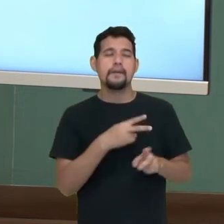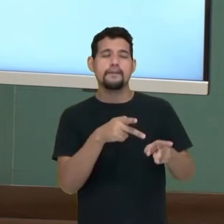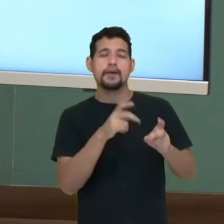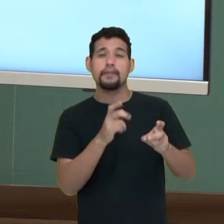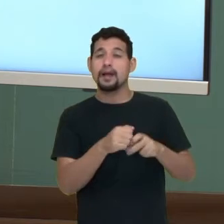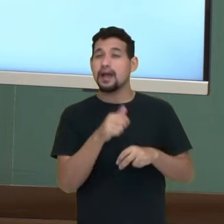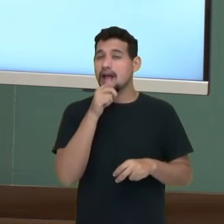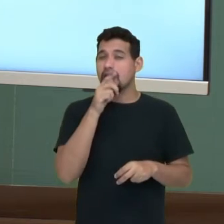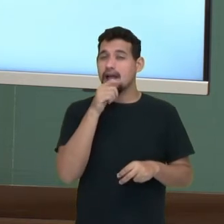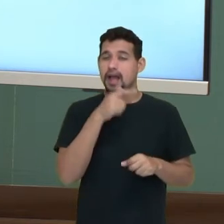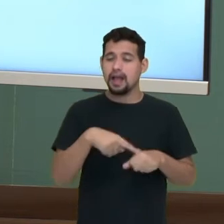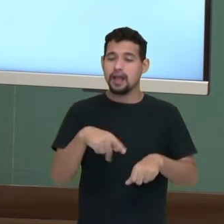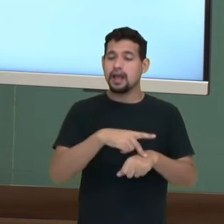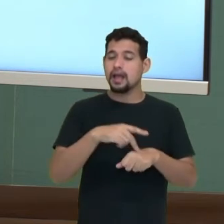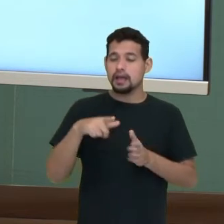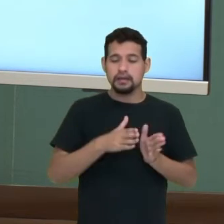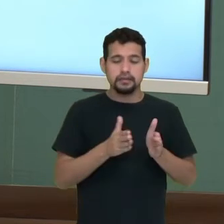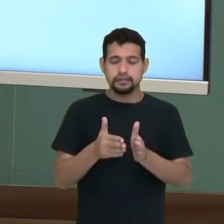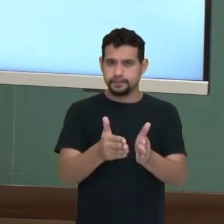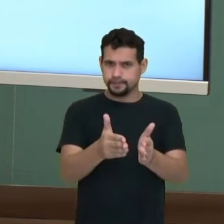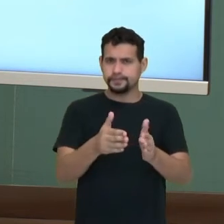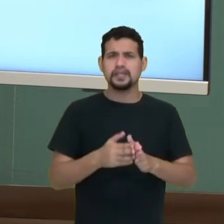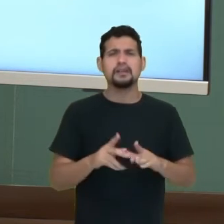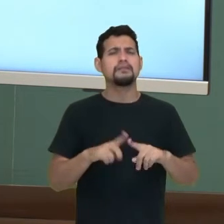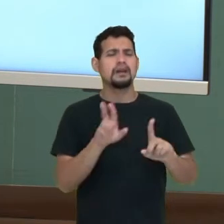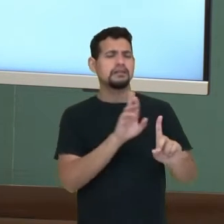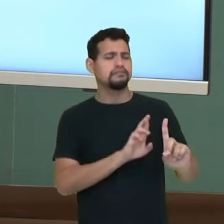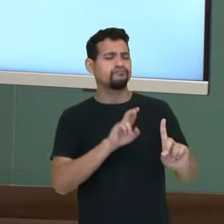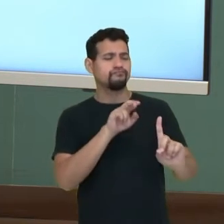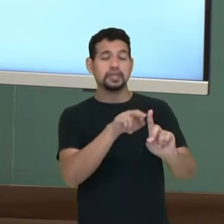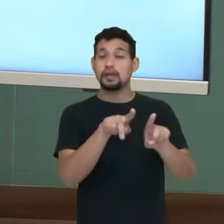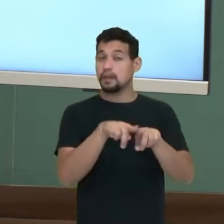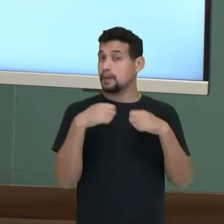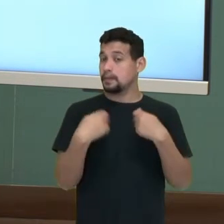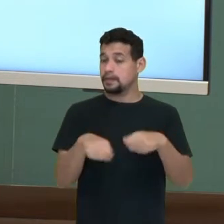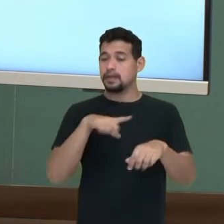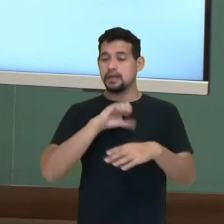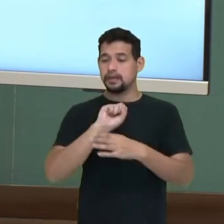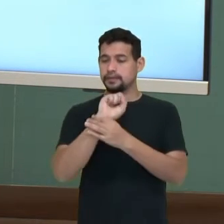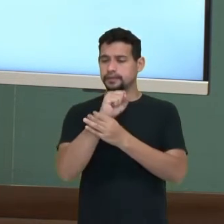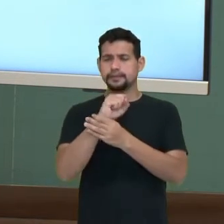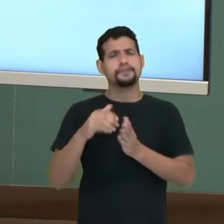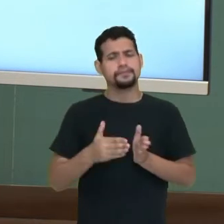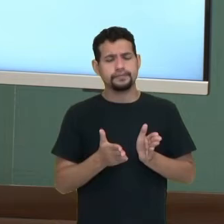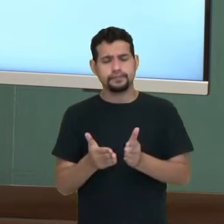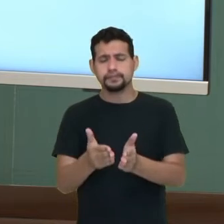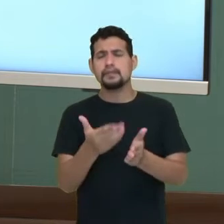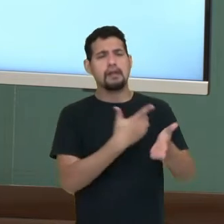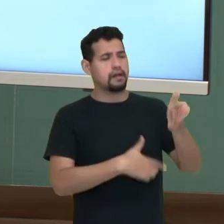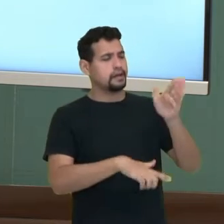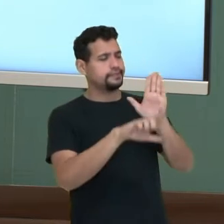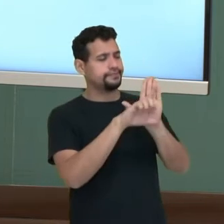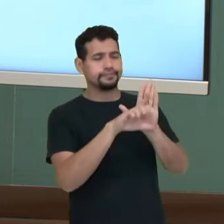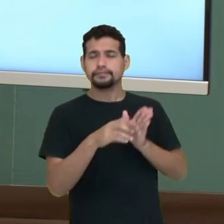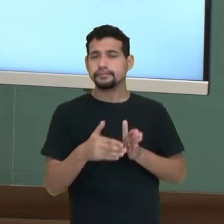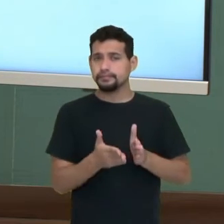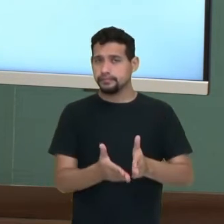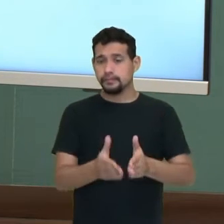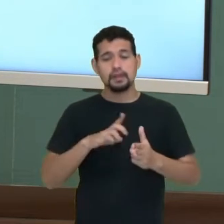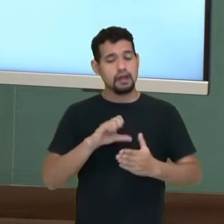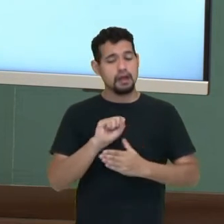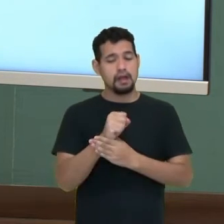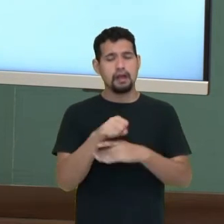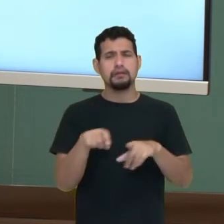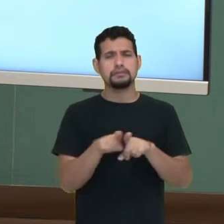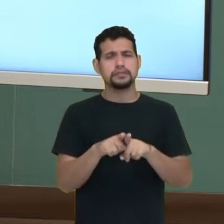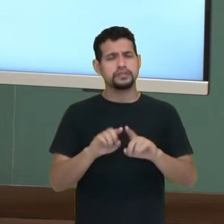interiores, nos nossos rios. No que se refere à segurança da navegação, a legislação para que se garanta a